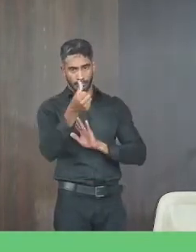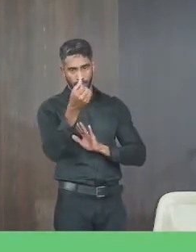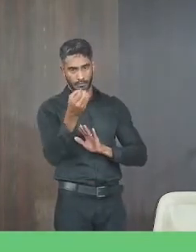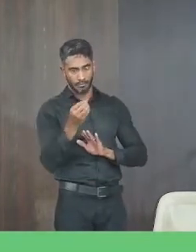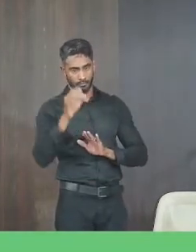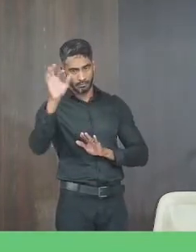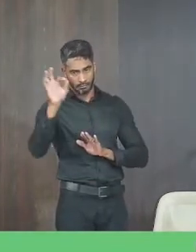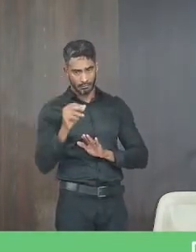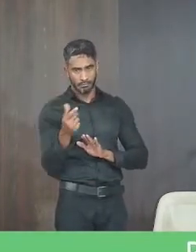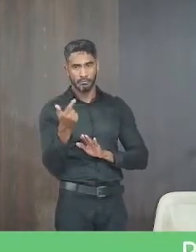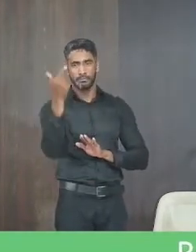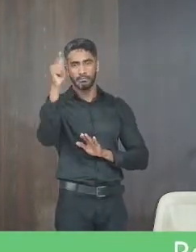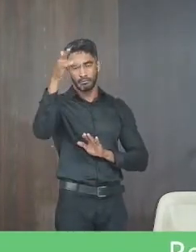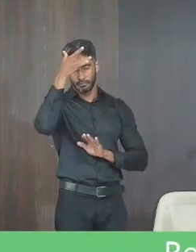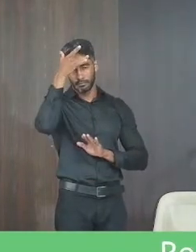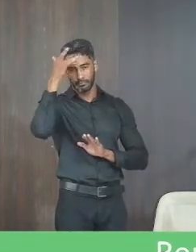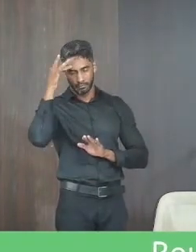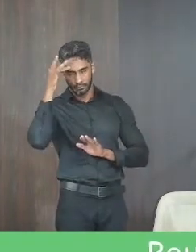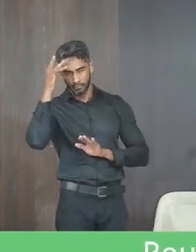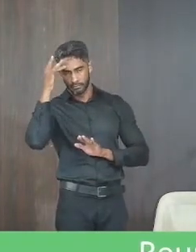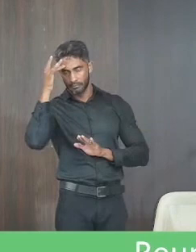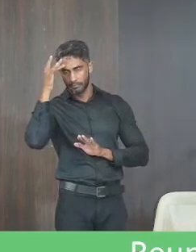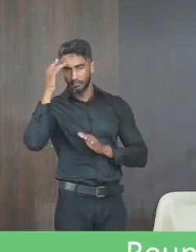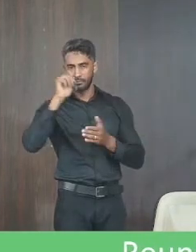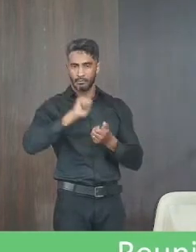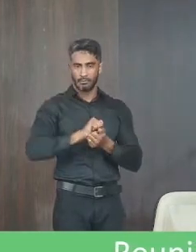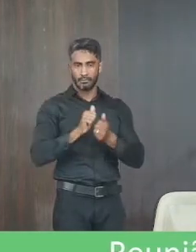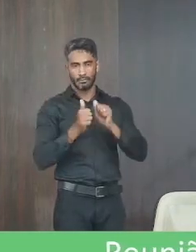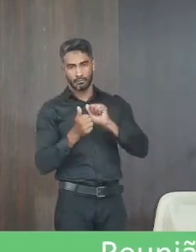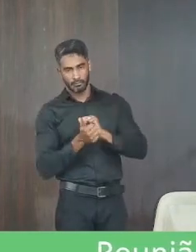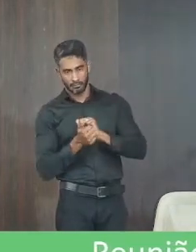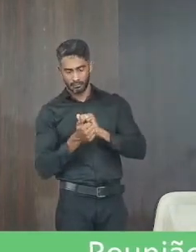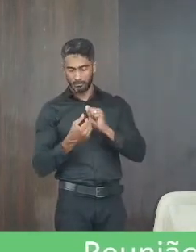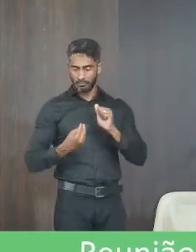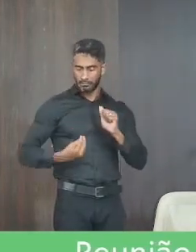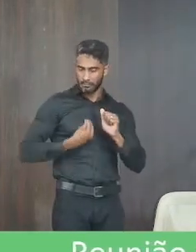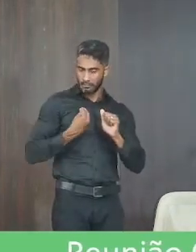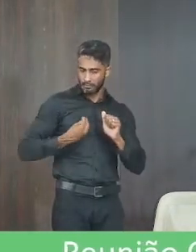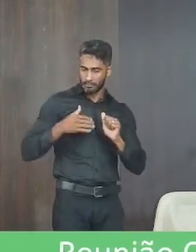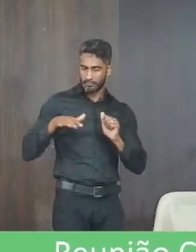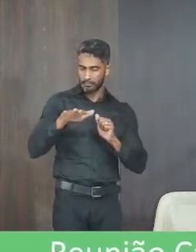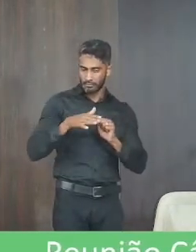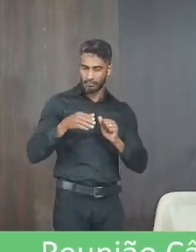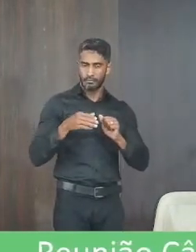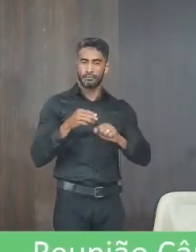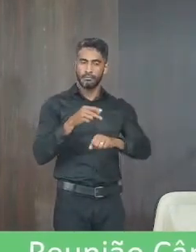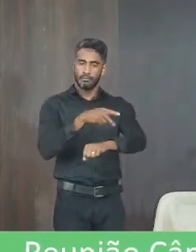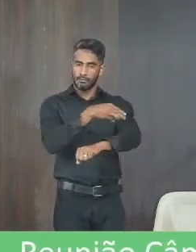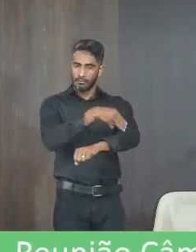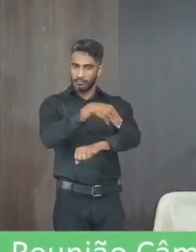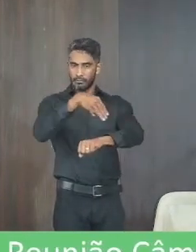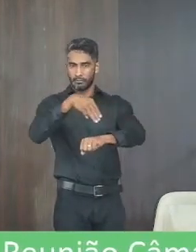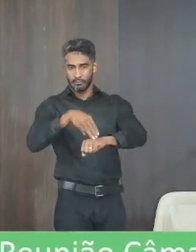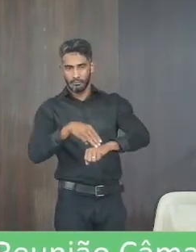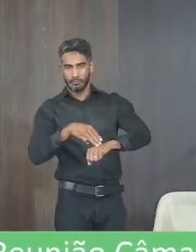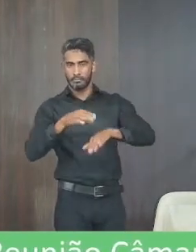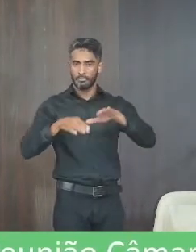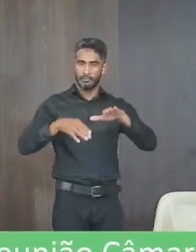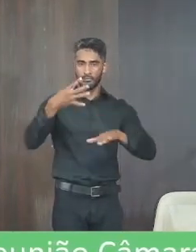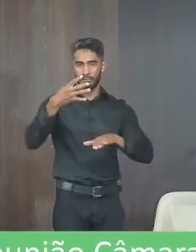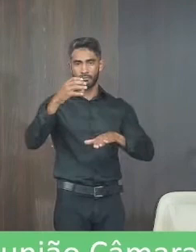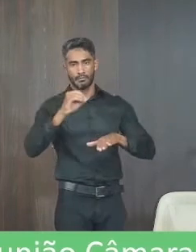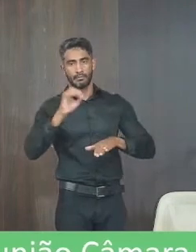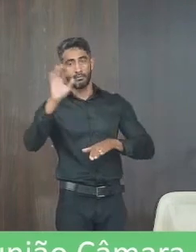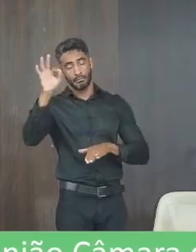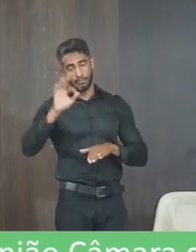os demais servidores readaptados que não estavam na função do magistério recebiam pelos 40%